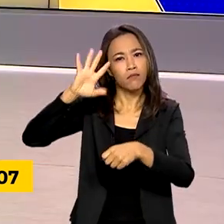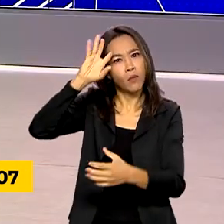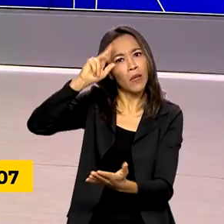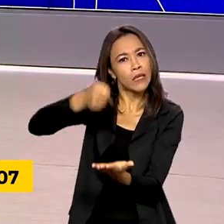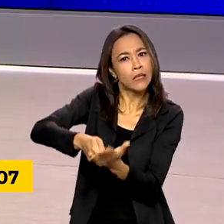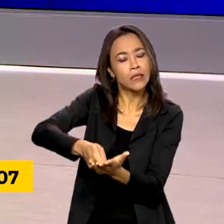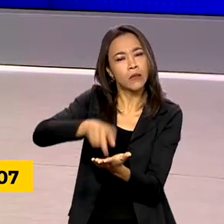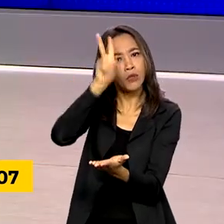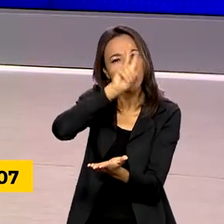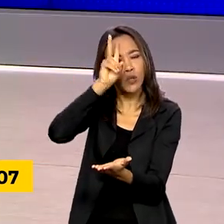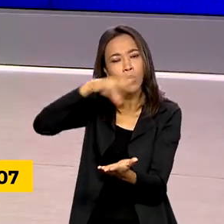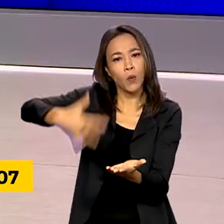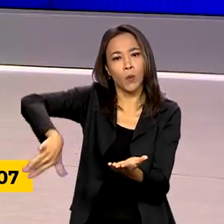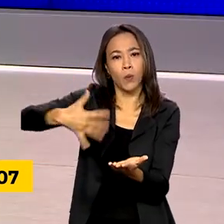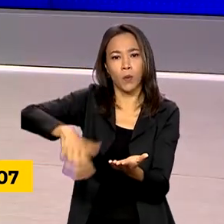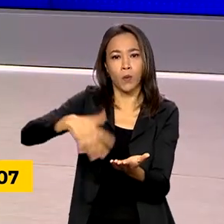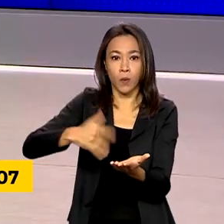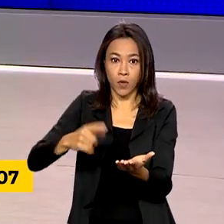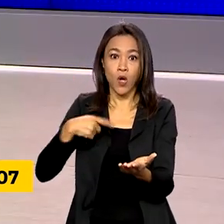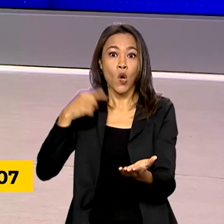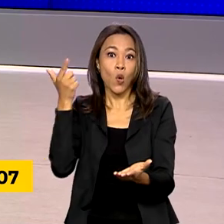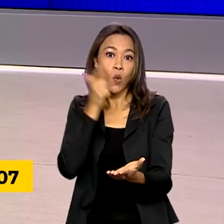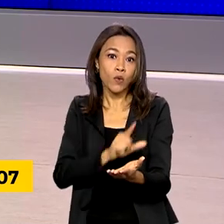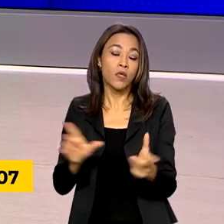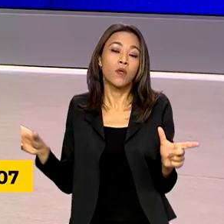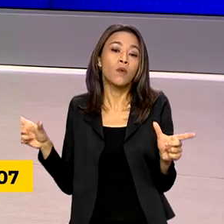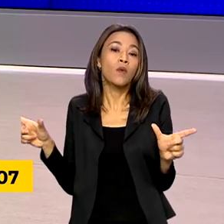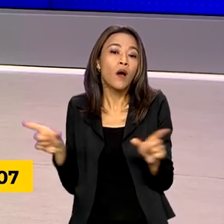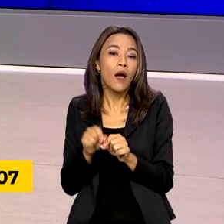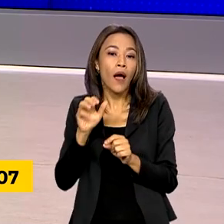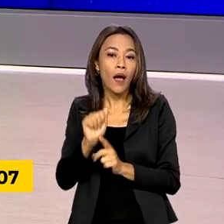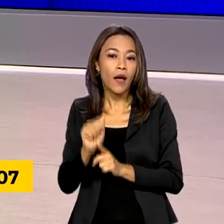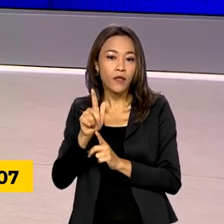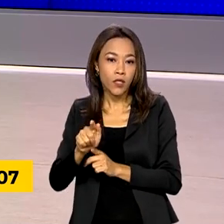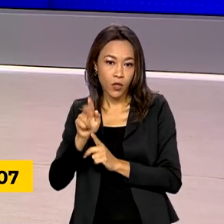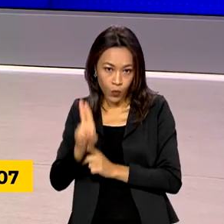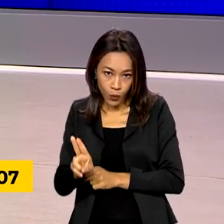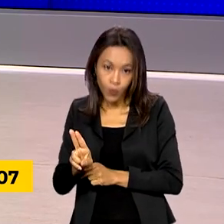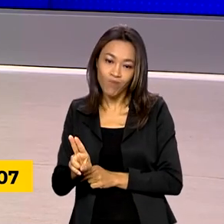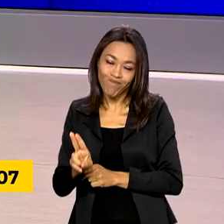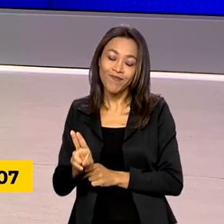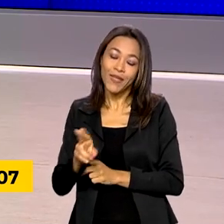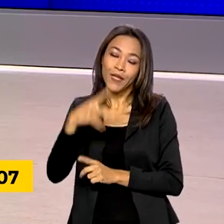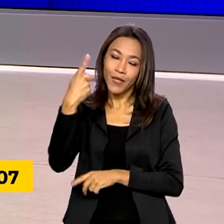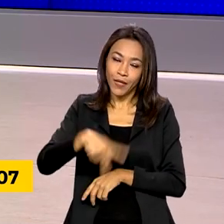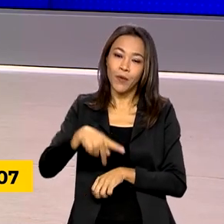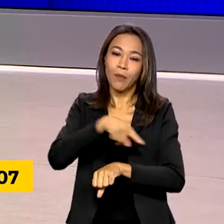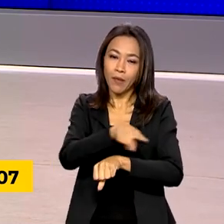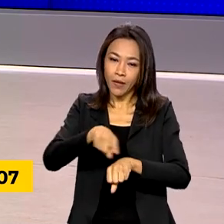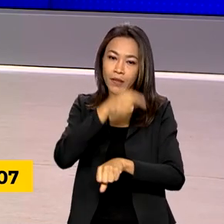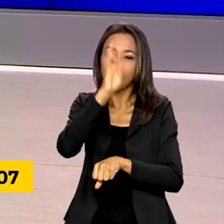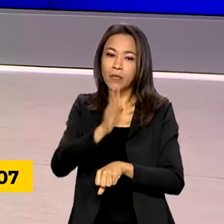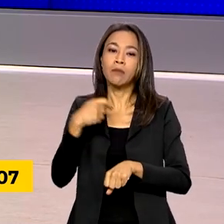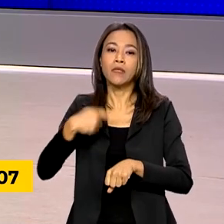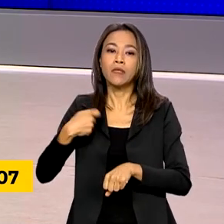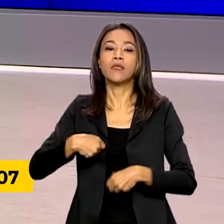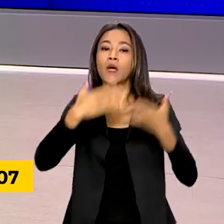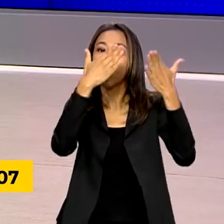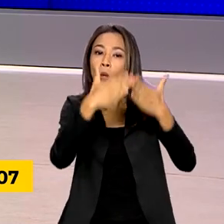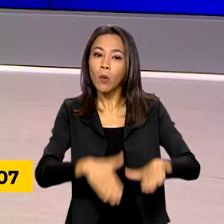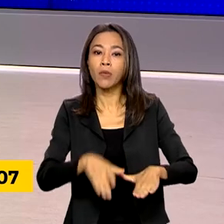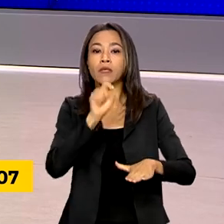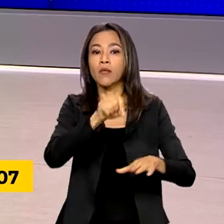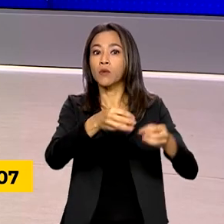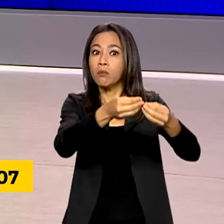Chegou a um consenso com a Advocacia-Geral da União de que o Estado brasileiro precisa reparar os danos causados às